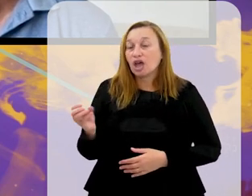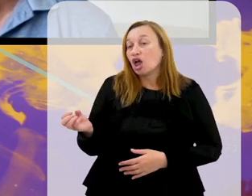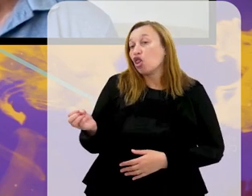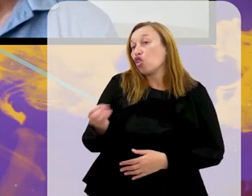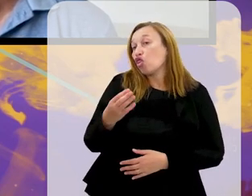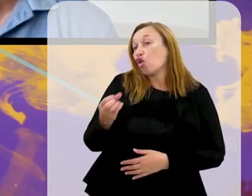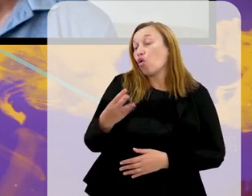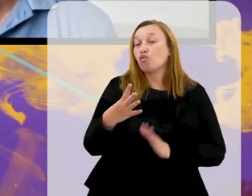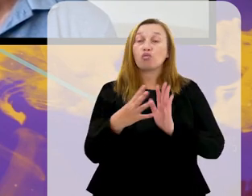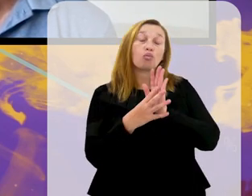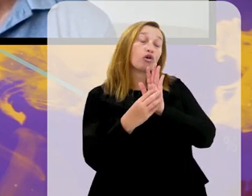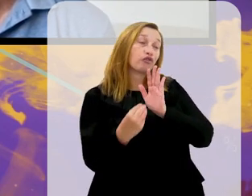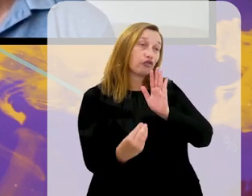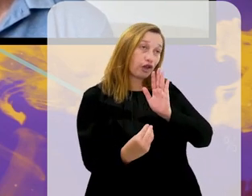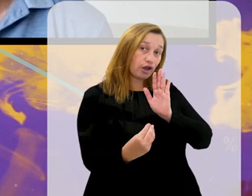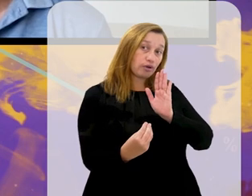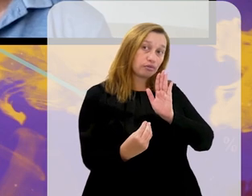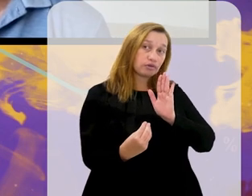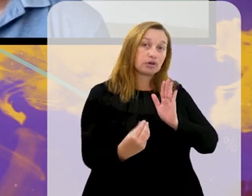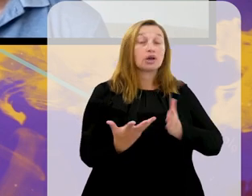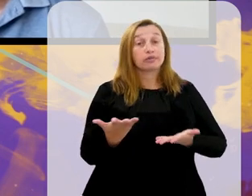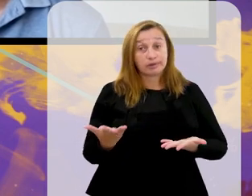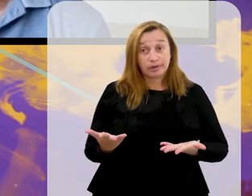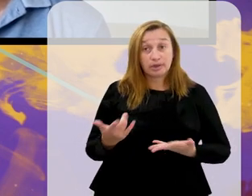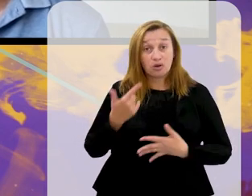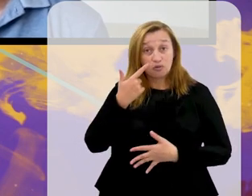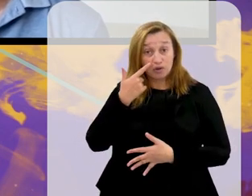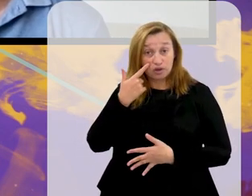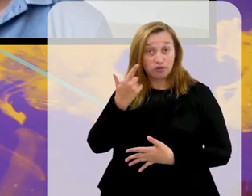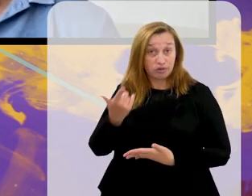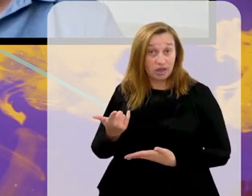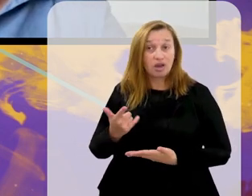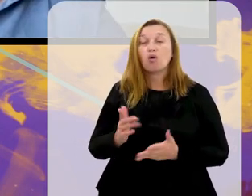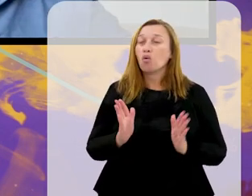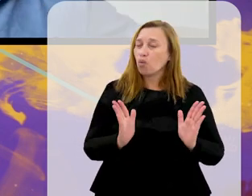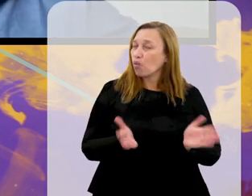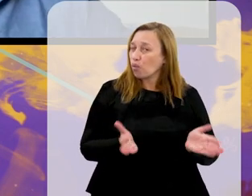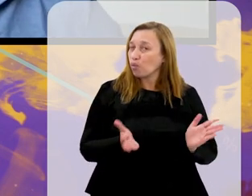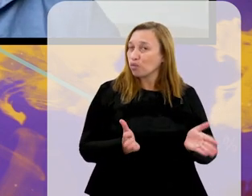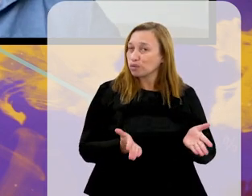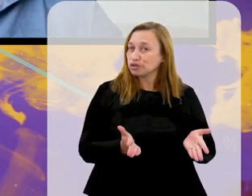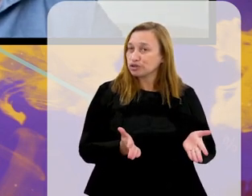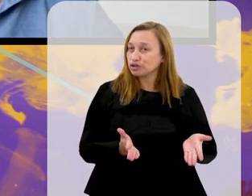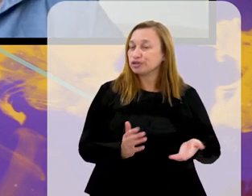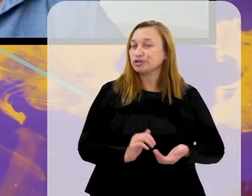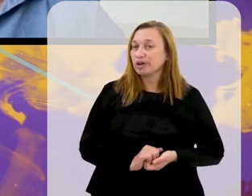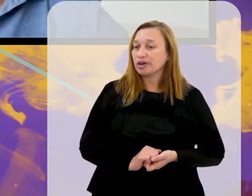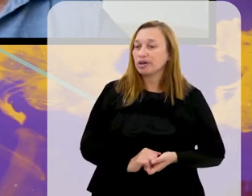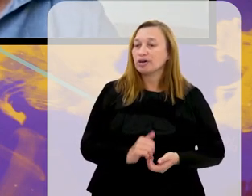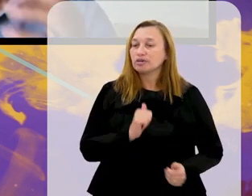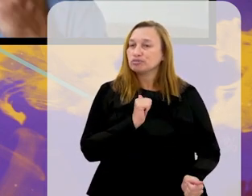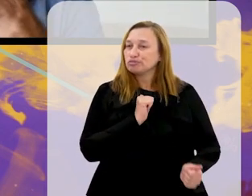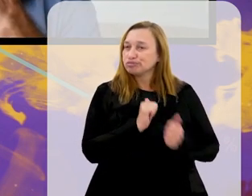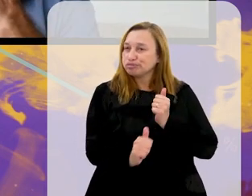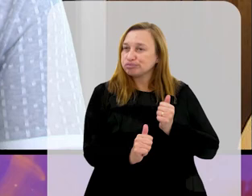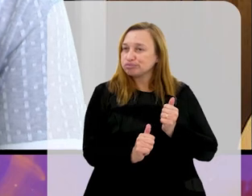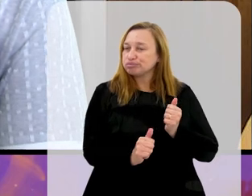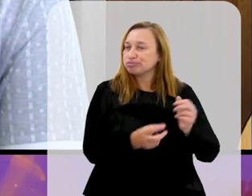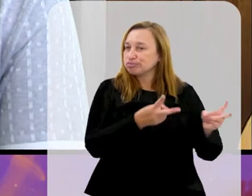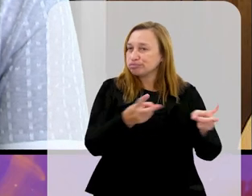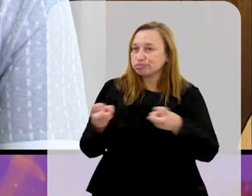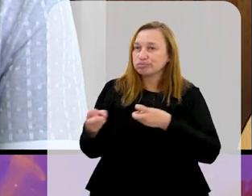modernidade. Que eu chego a colocar, né, hoje que a gente tem visto aqui no futebol.